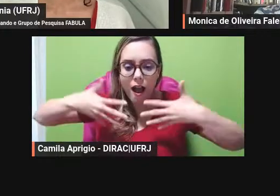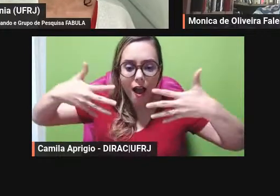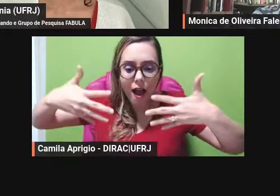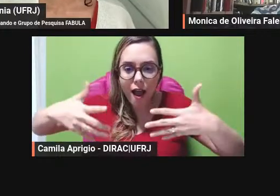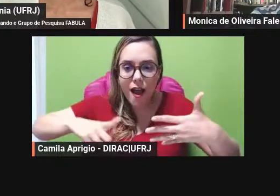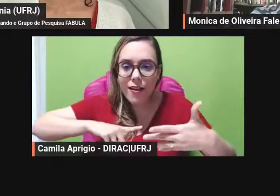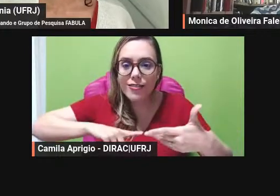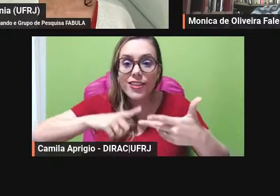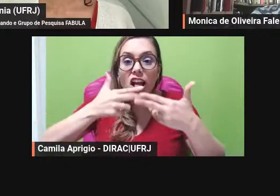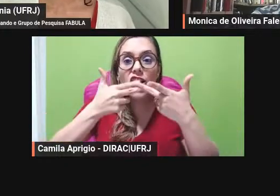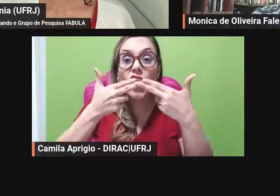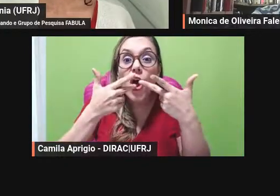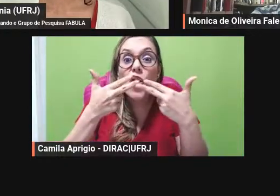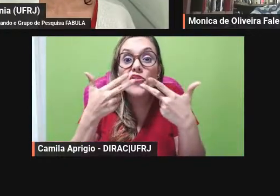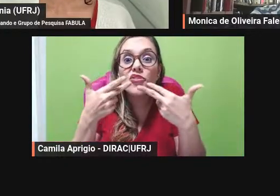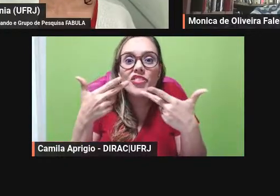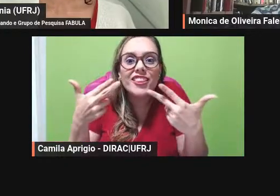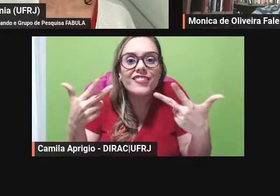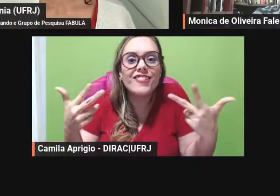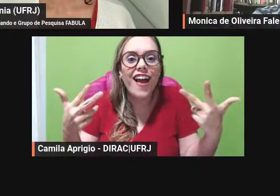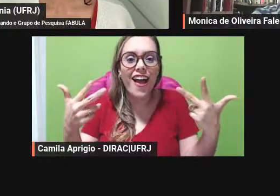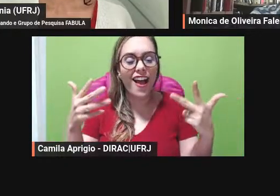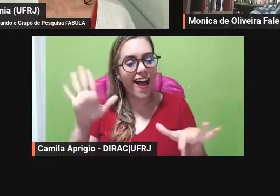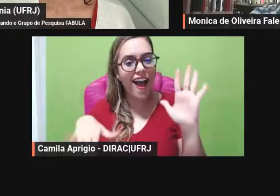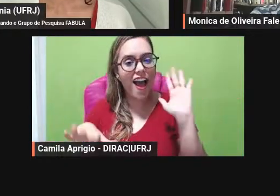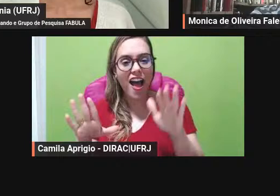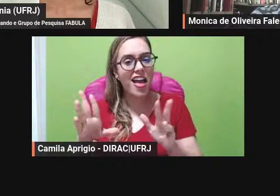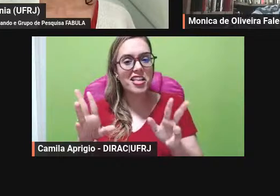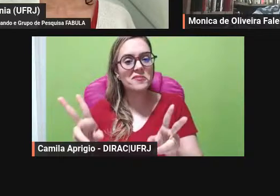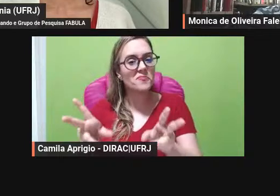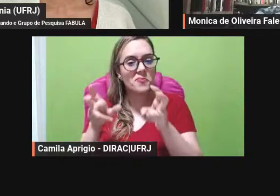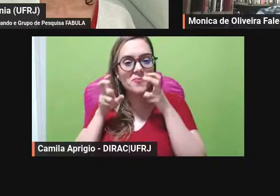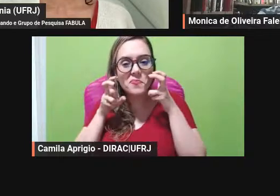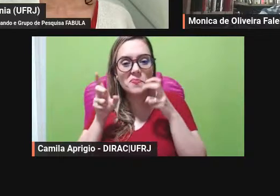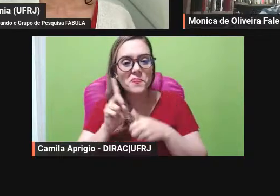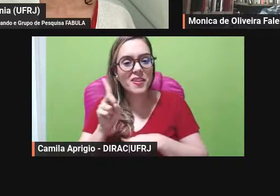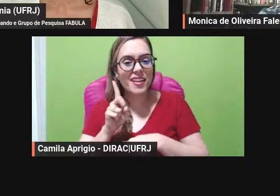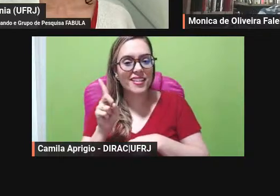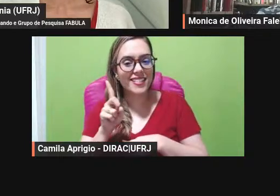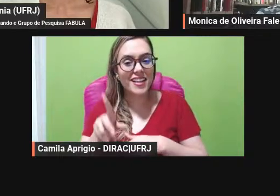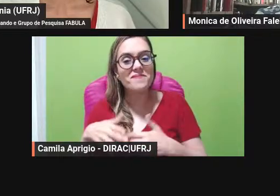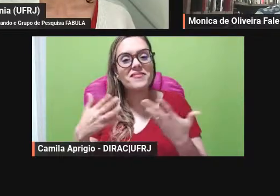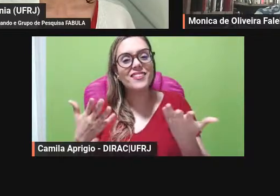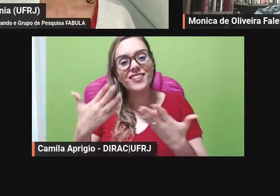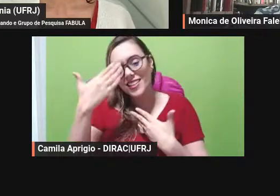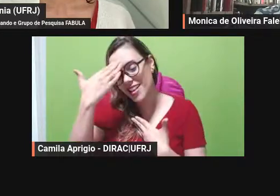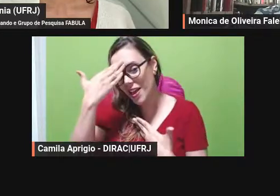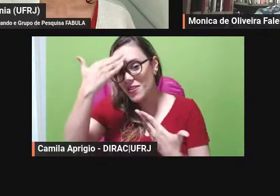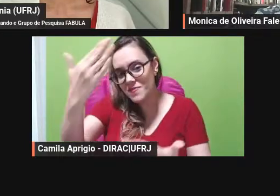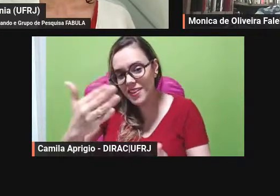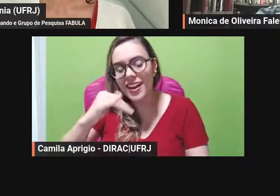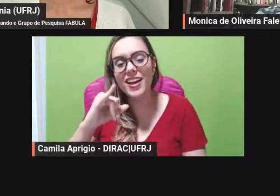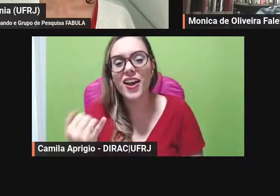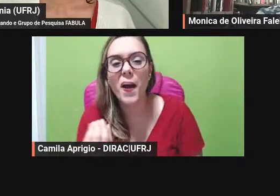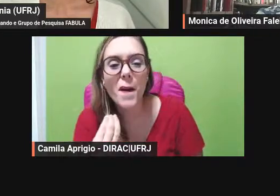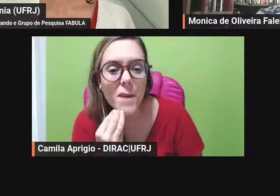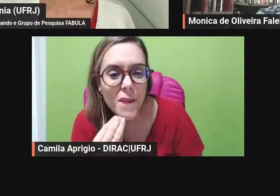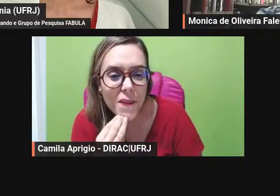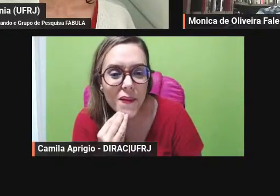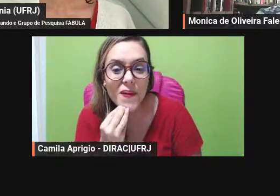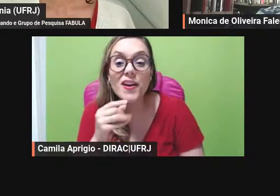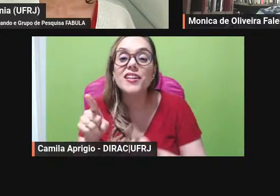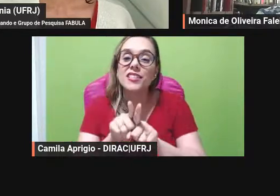que até então tinham passado batidas então eu agradeço a oportunidade e já combinei com a